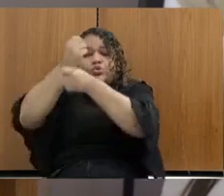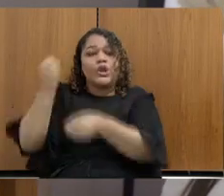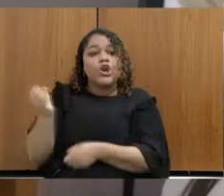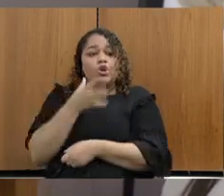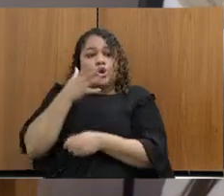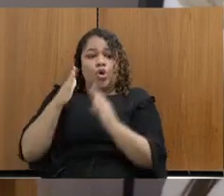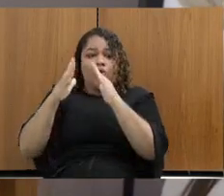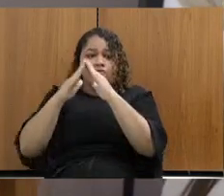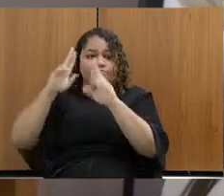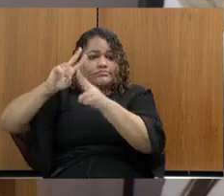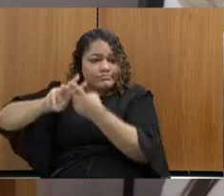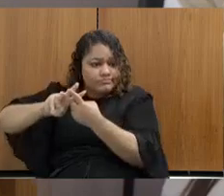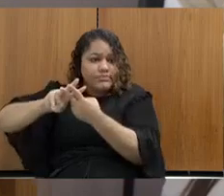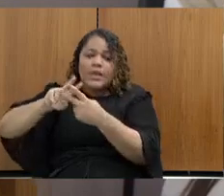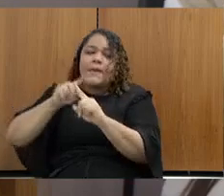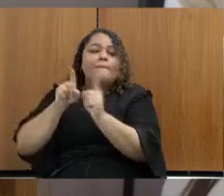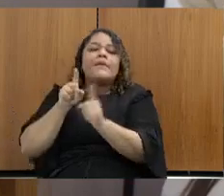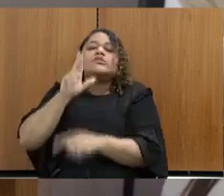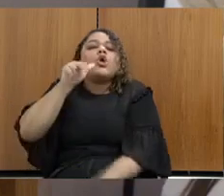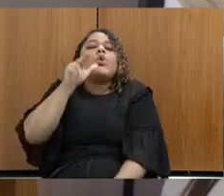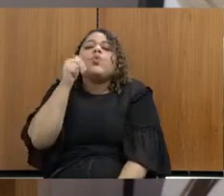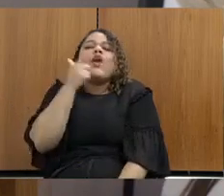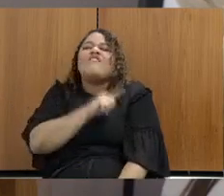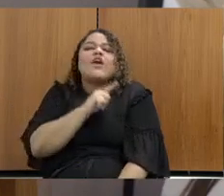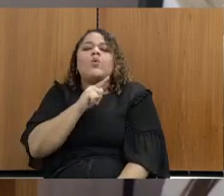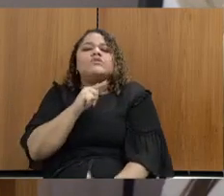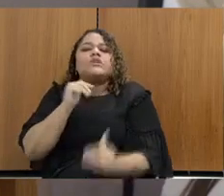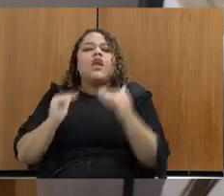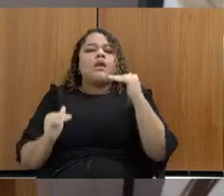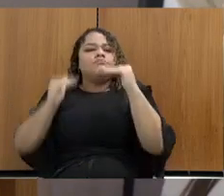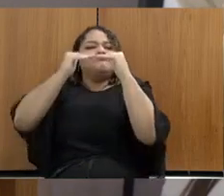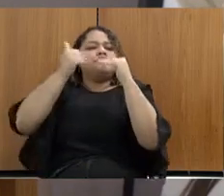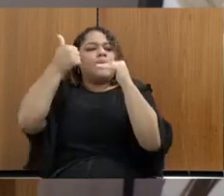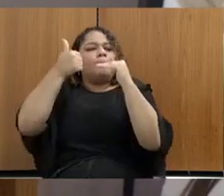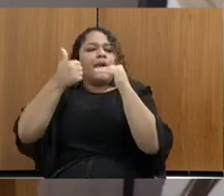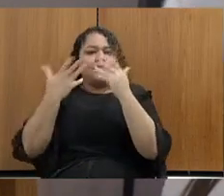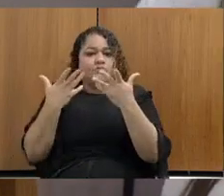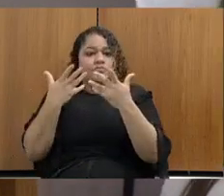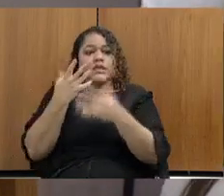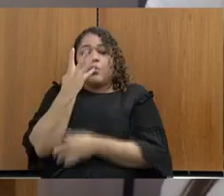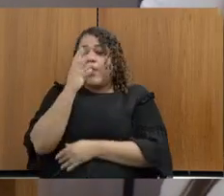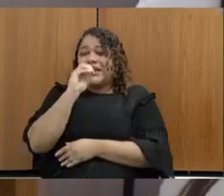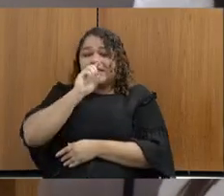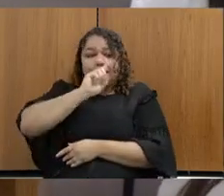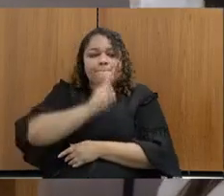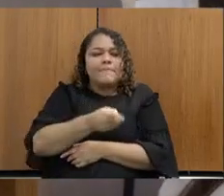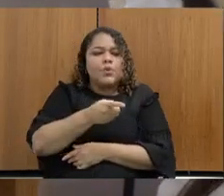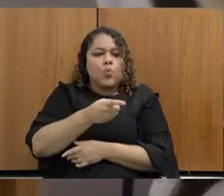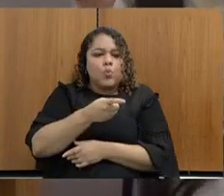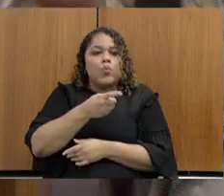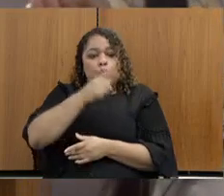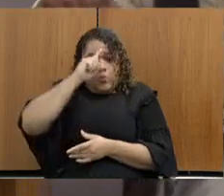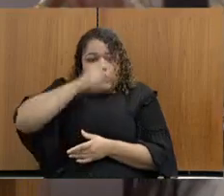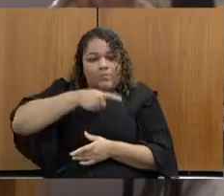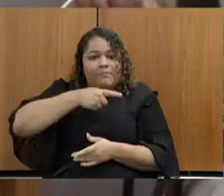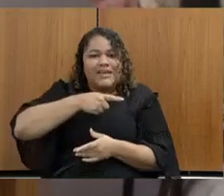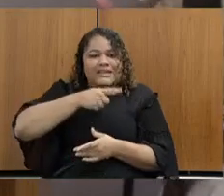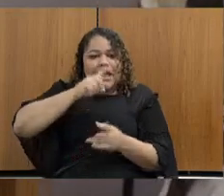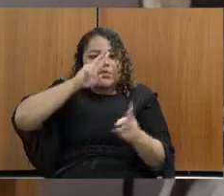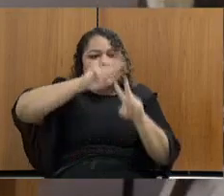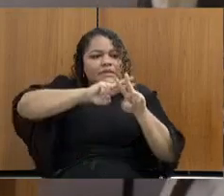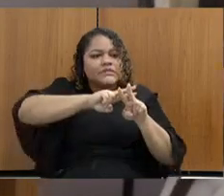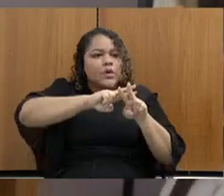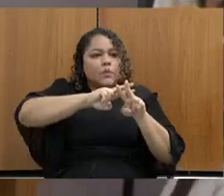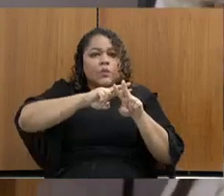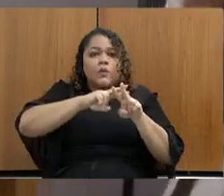mas isso nunca vai ser suficiente, eu tenho em torno de 40, 50 mil mandados de prisão expedidos e não cumpridos, eu nunca vou ter esse sistema prisional